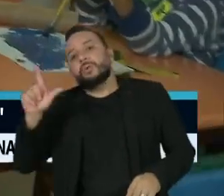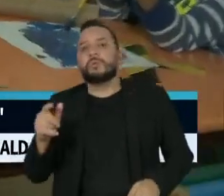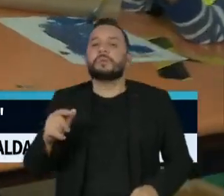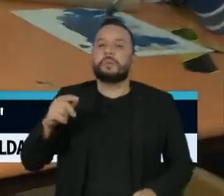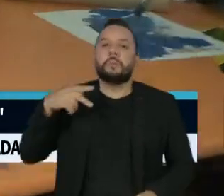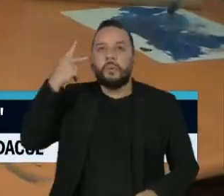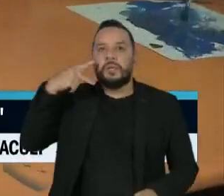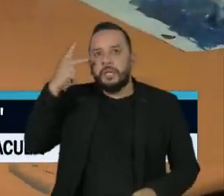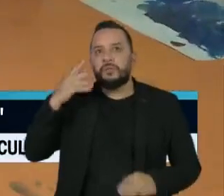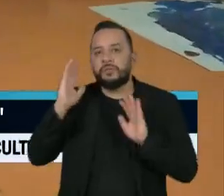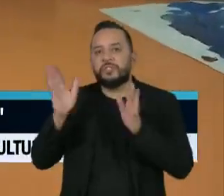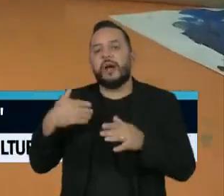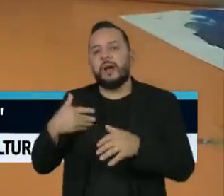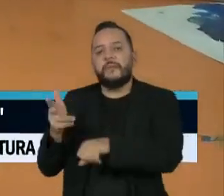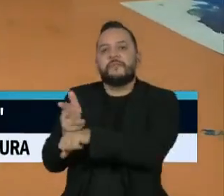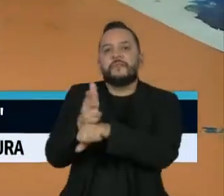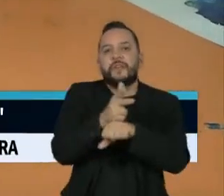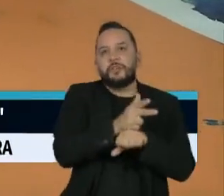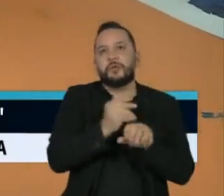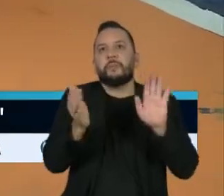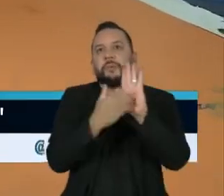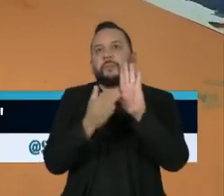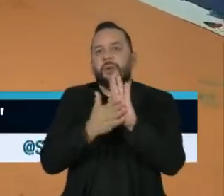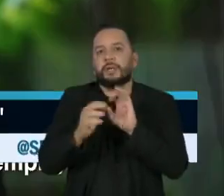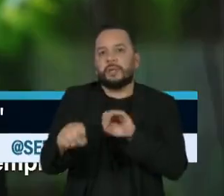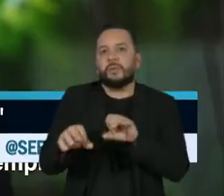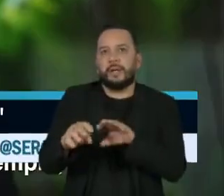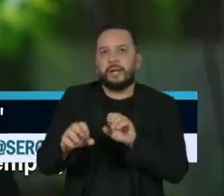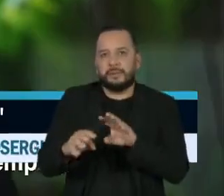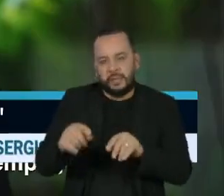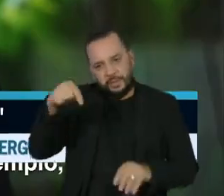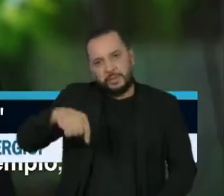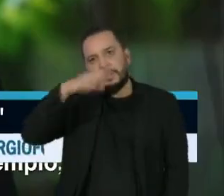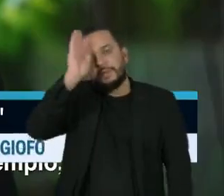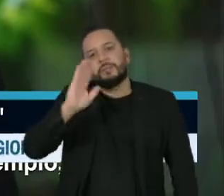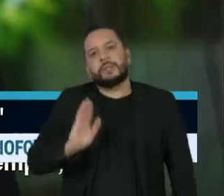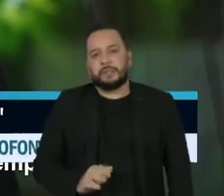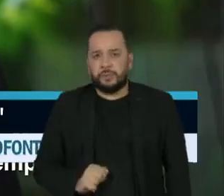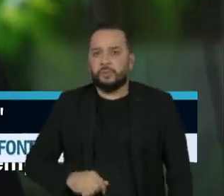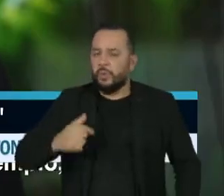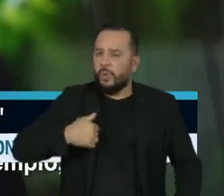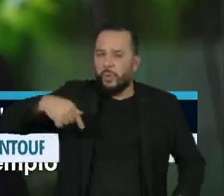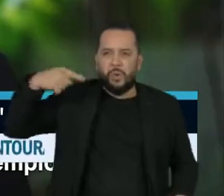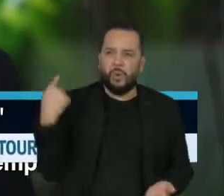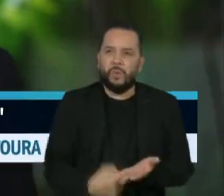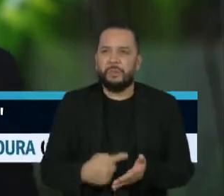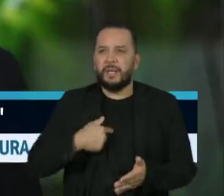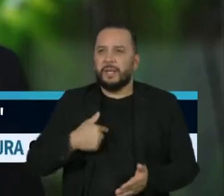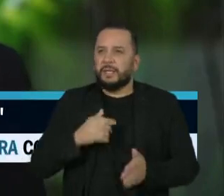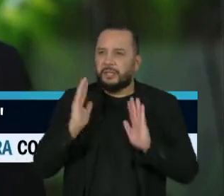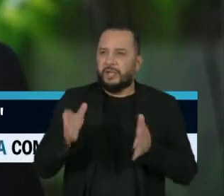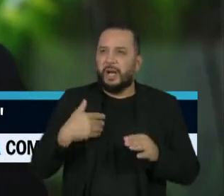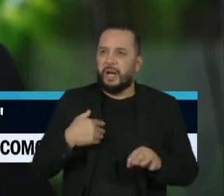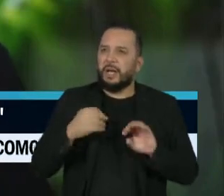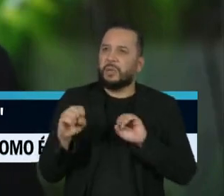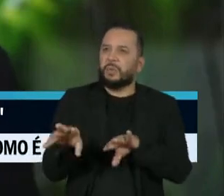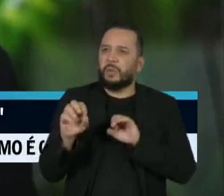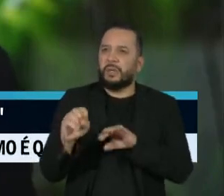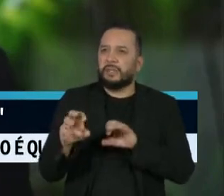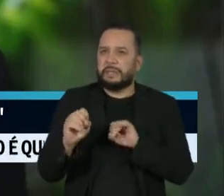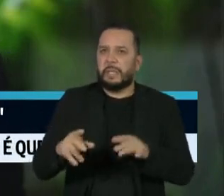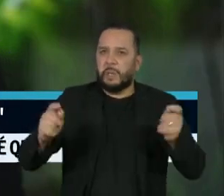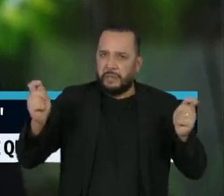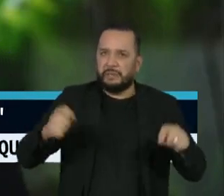gravaram vídeos com propostas para o ensino básico no Brasil. O Pacto pela Educação em Pernambuco, por exemplo, mostra que é